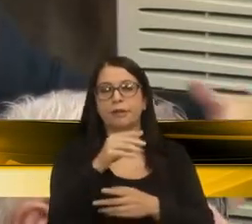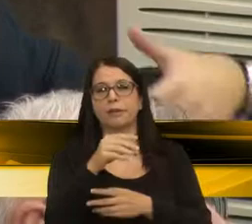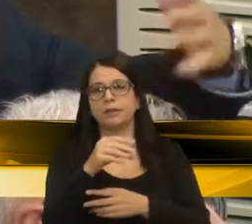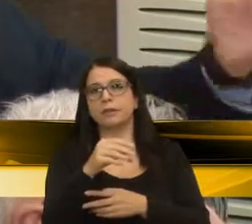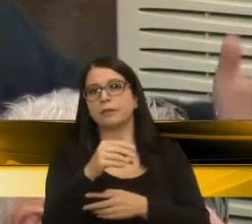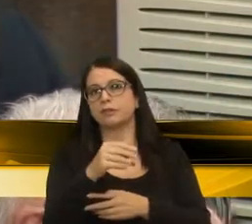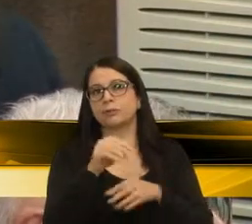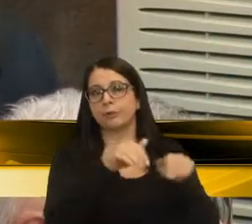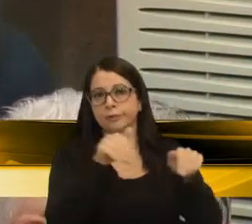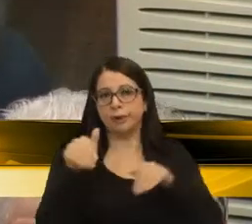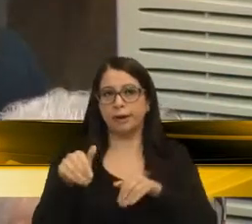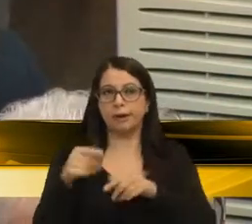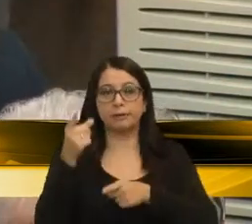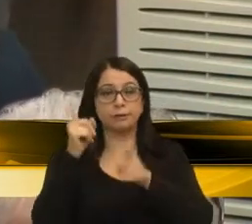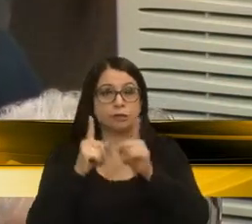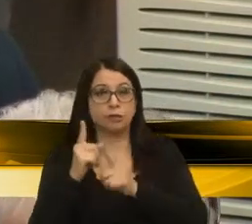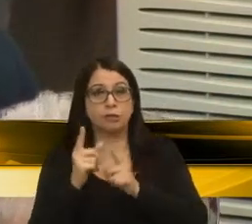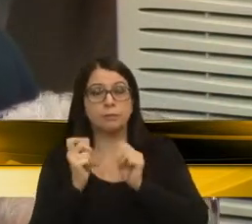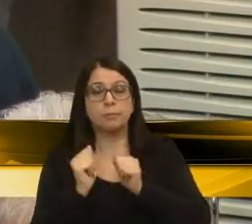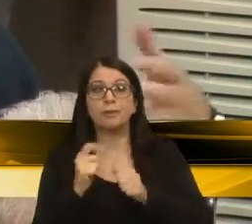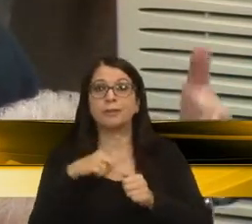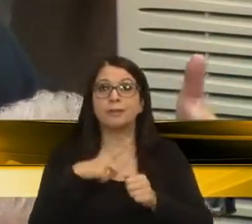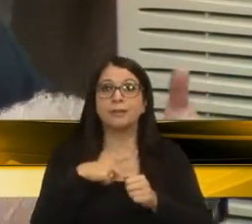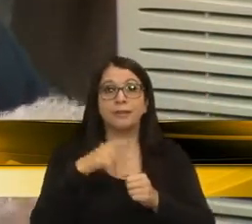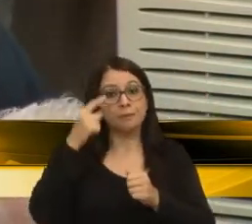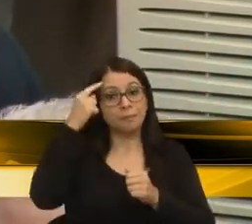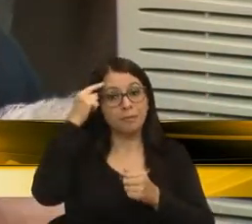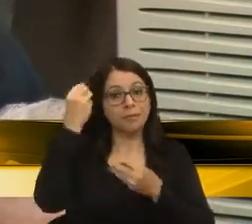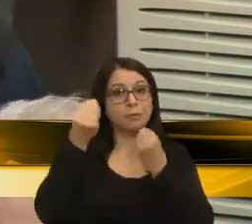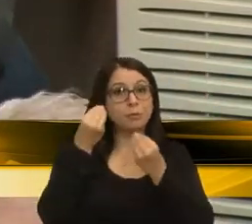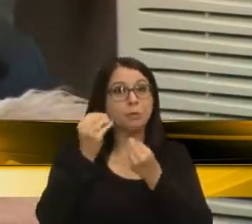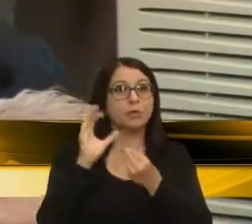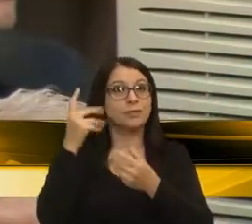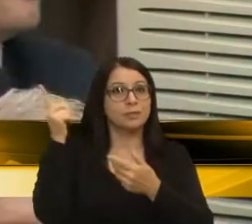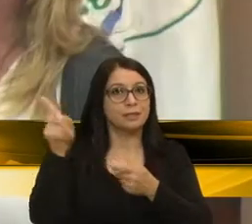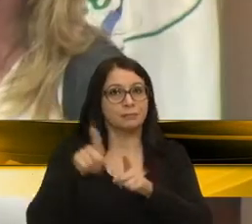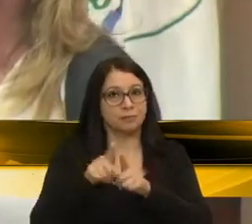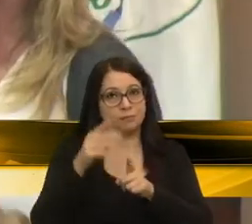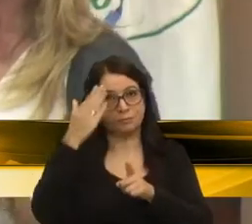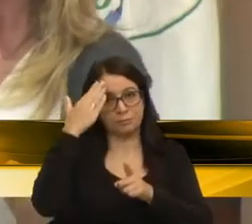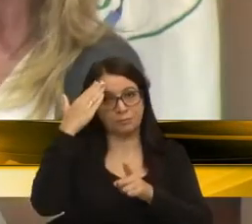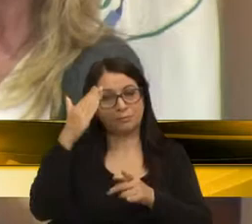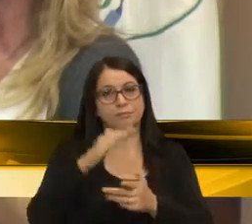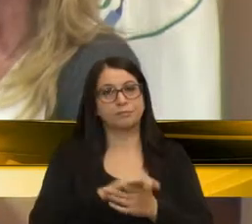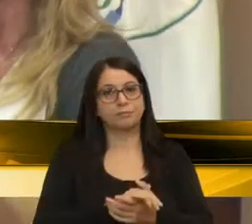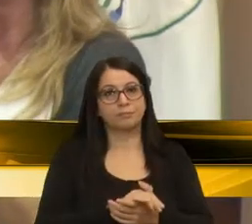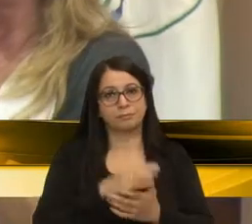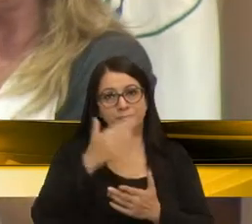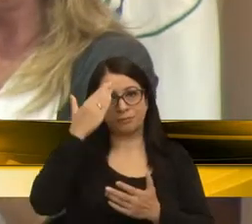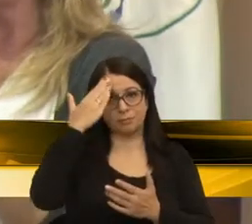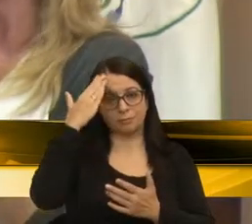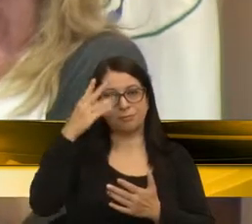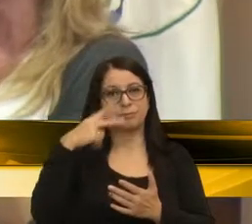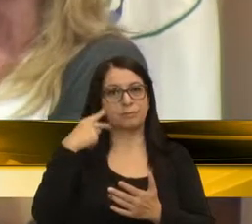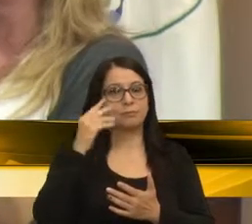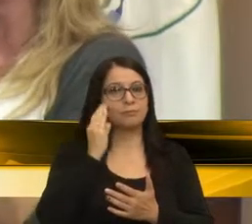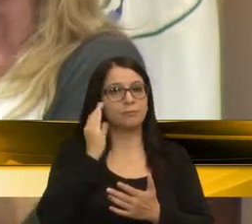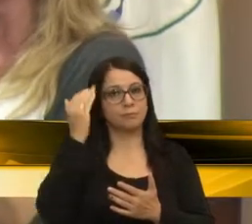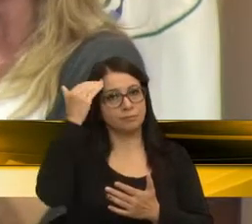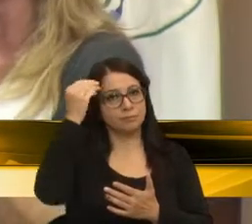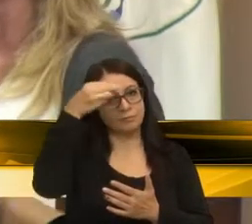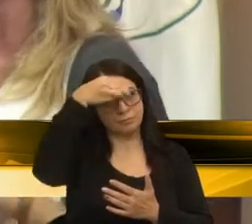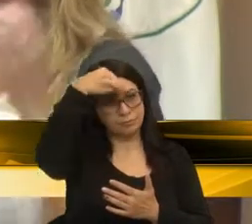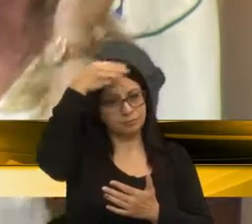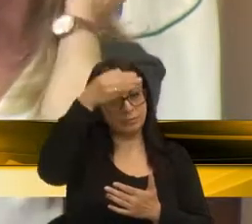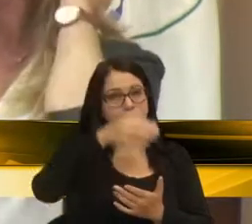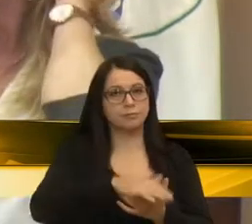Chile, enfim, para a gente poder ter noção do que acontece lá também. Muito obrigado. Obrigada, vereador Felipe, vereador Kiko.